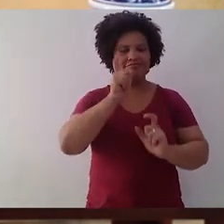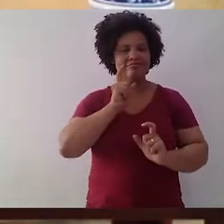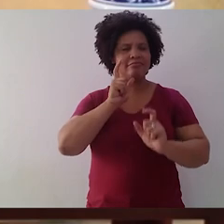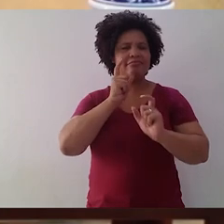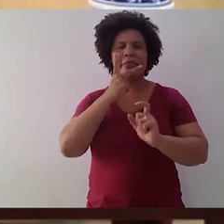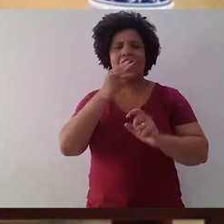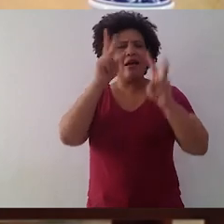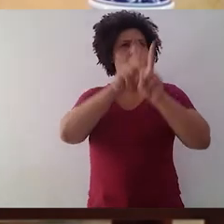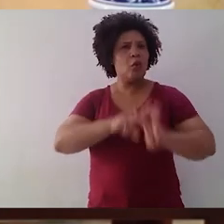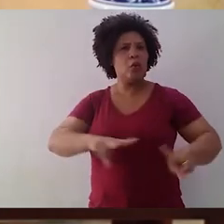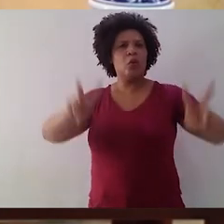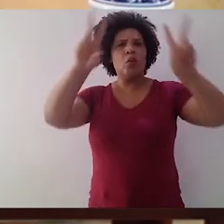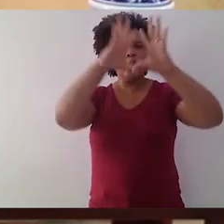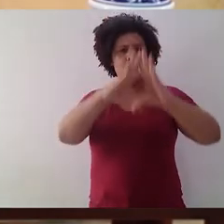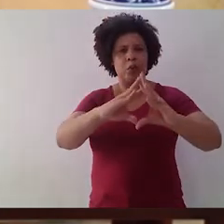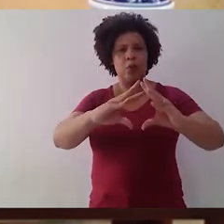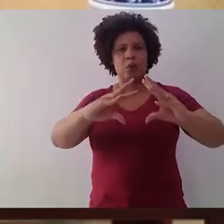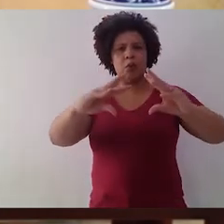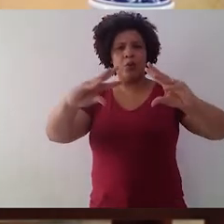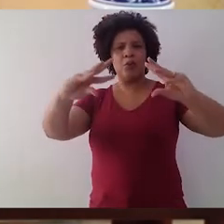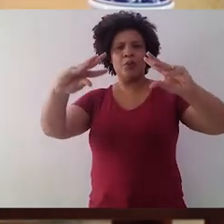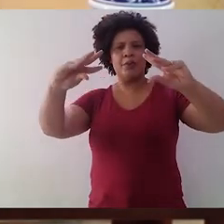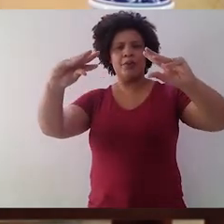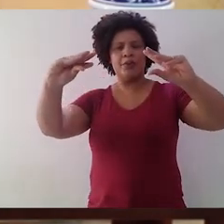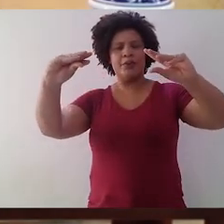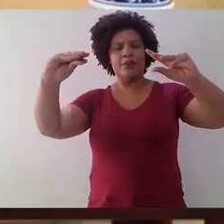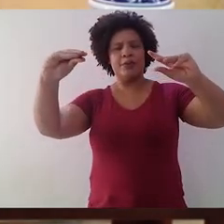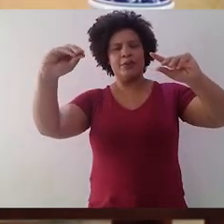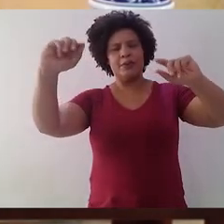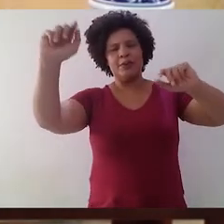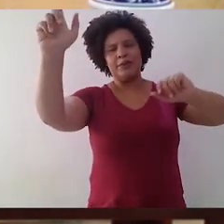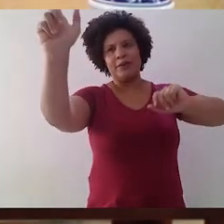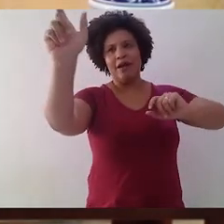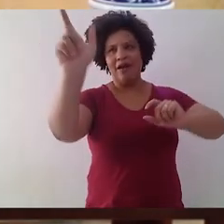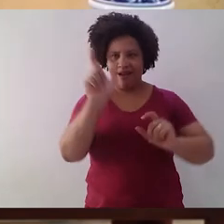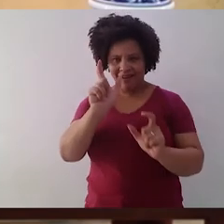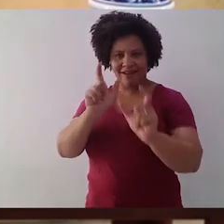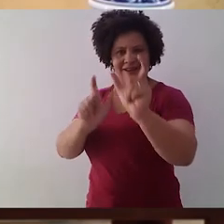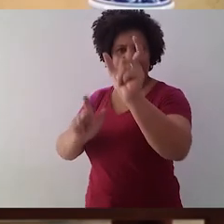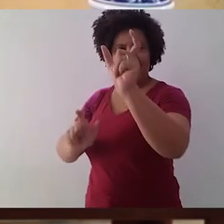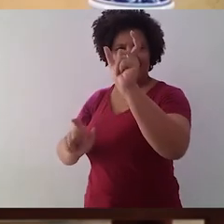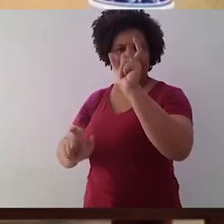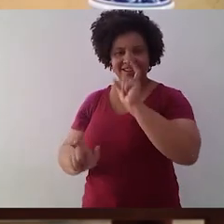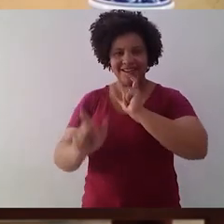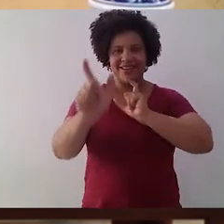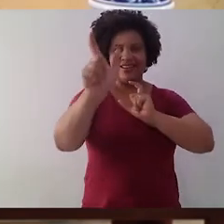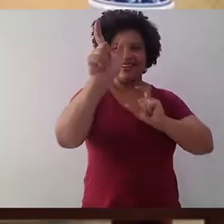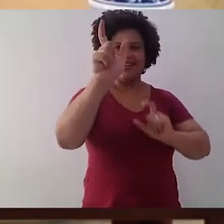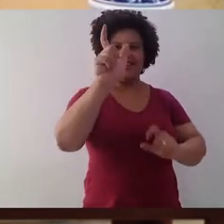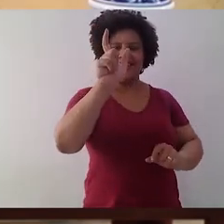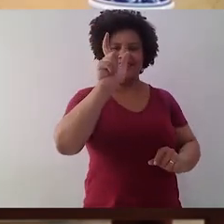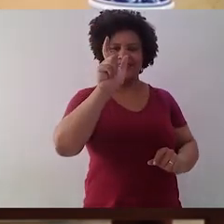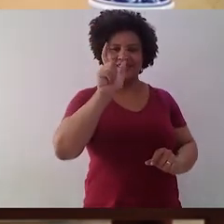e desnuvento no vento que não retorna e em tão rápida existência tudo se forma